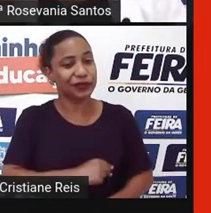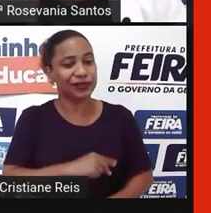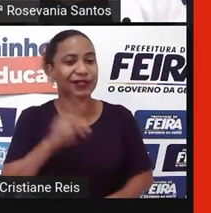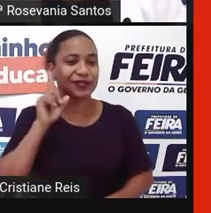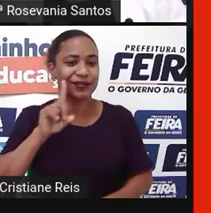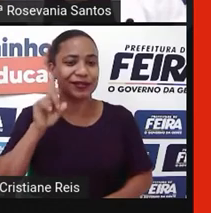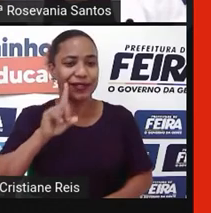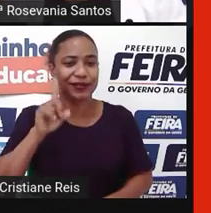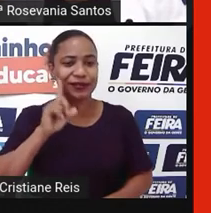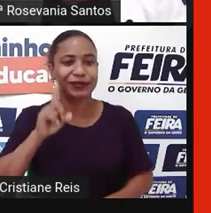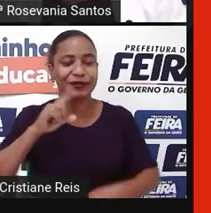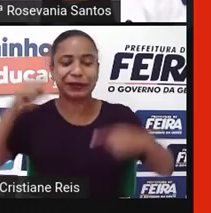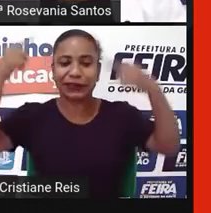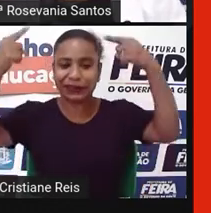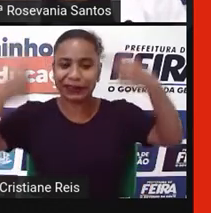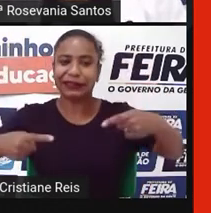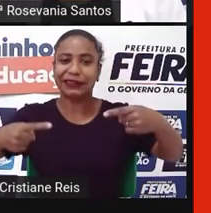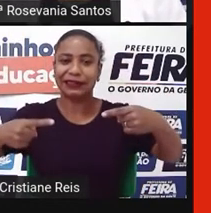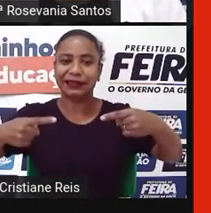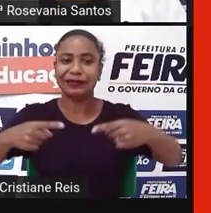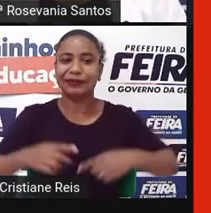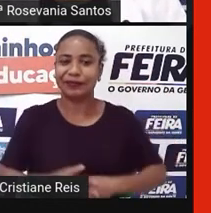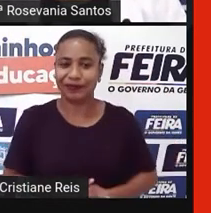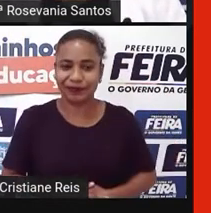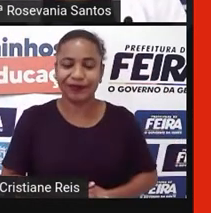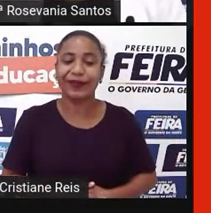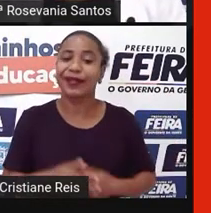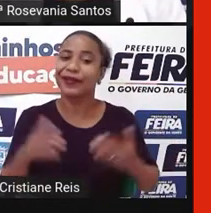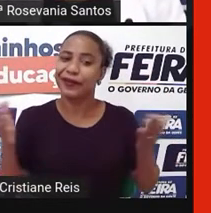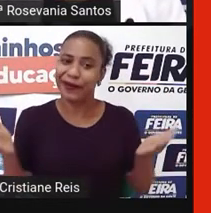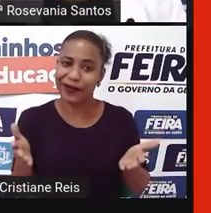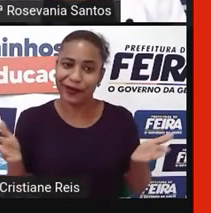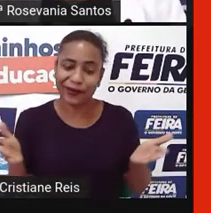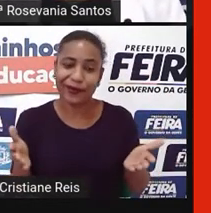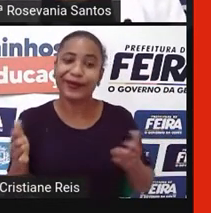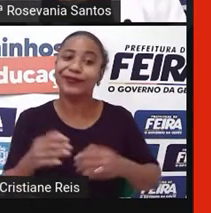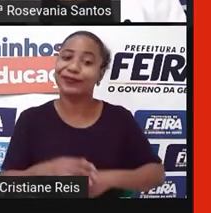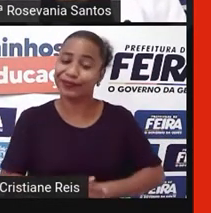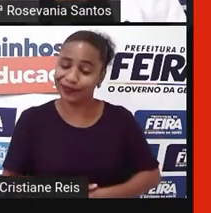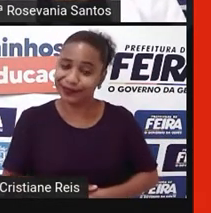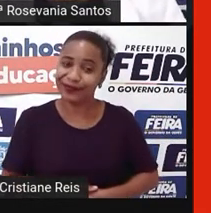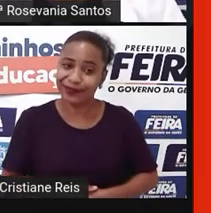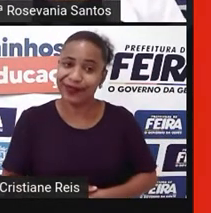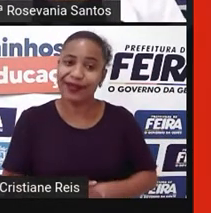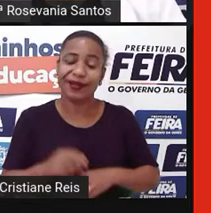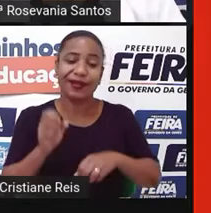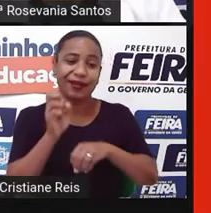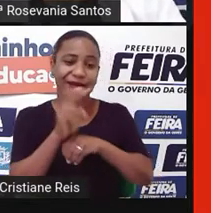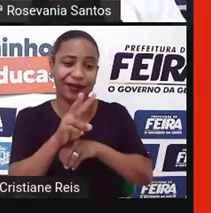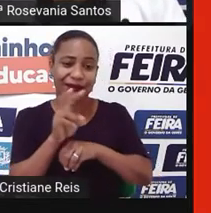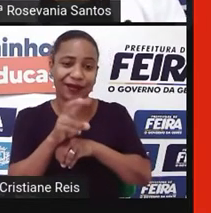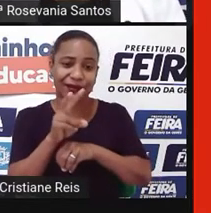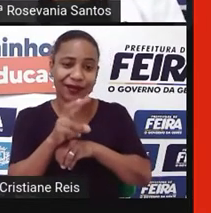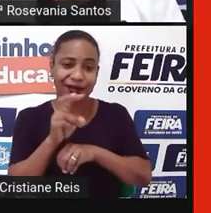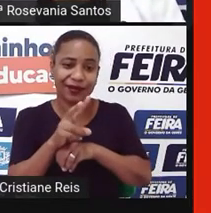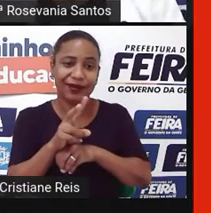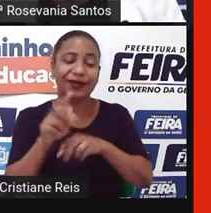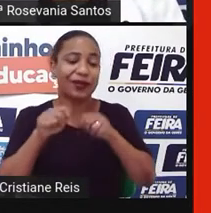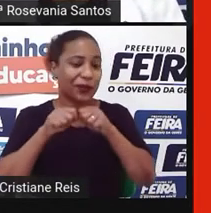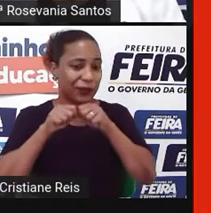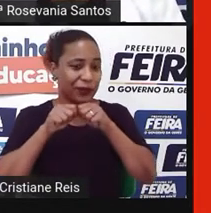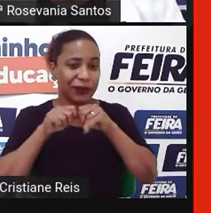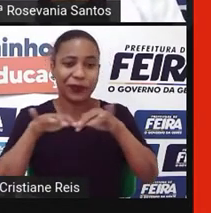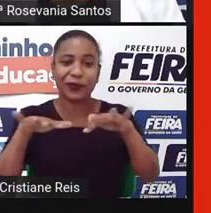Então, agora estamos vivendo outro momento desse, no qual está dizendo que esse vírus foi inventado pela